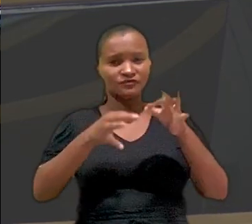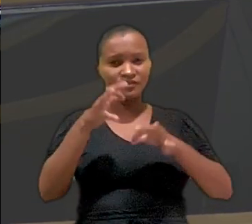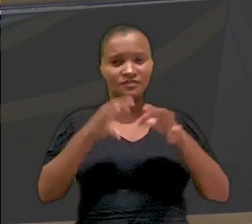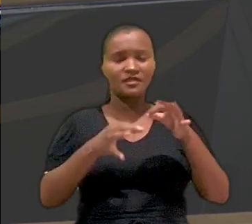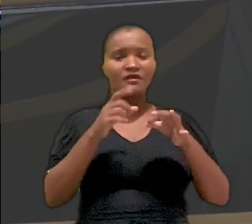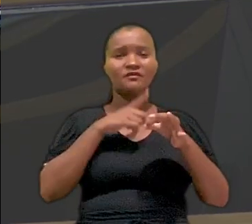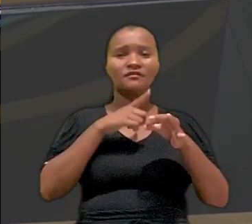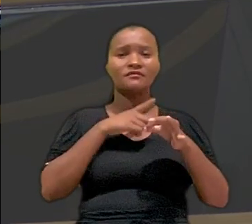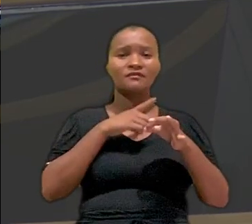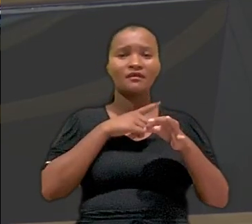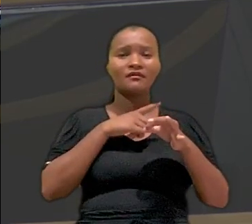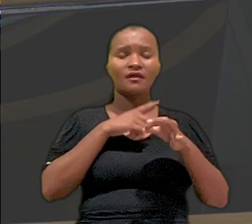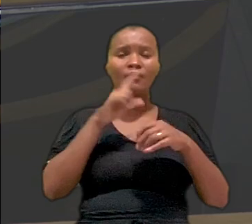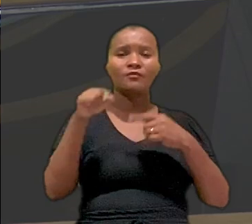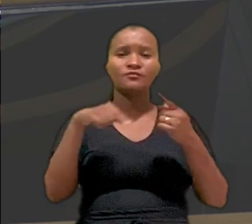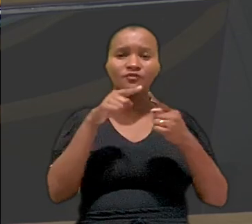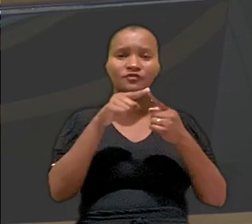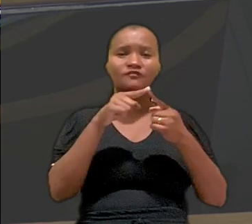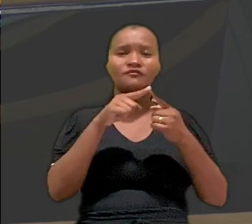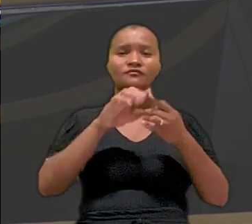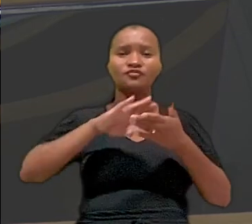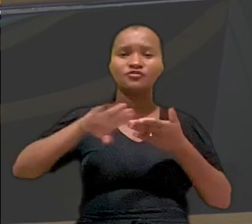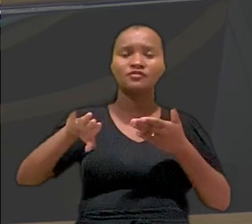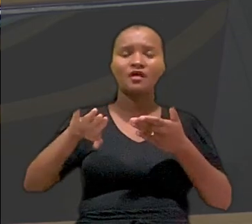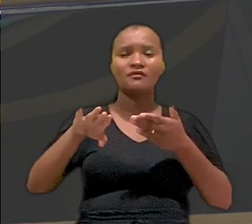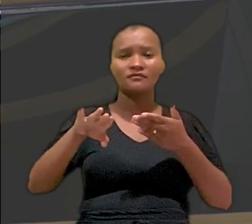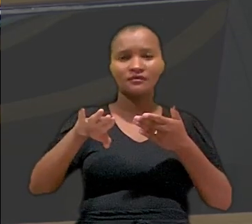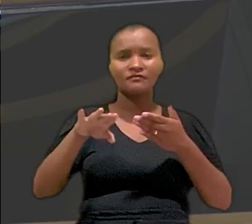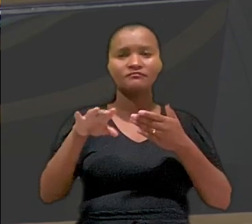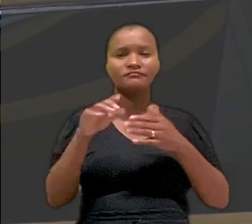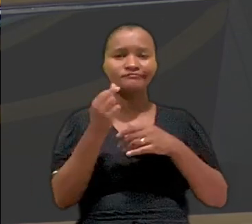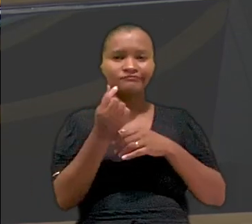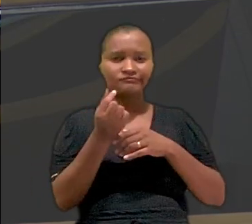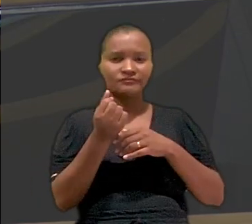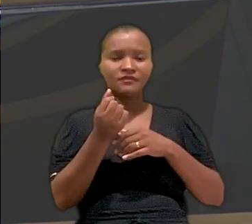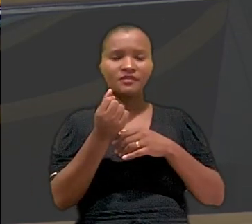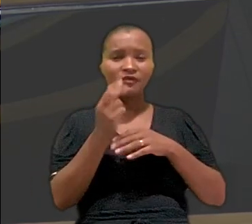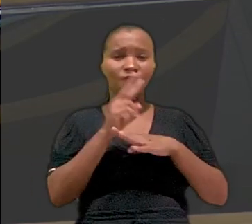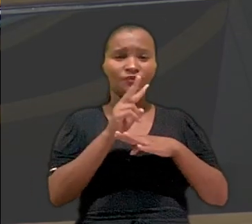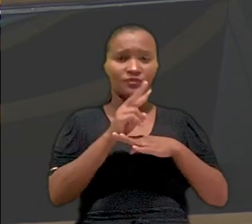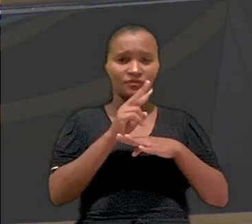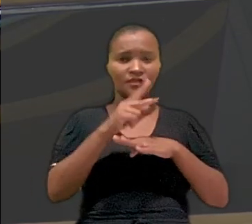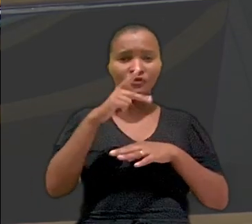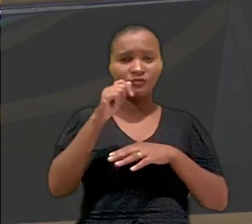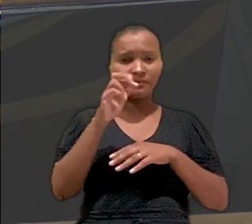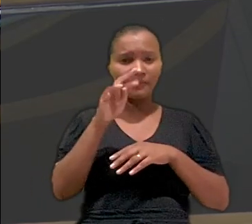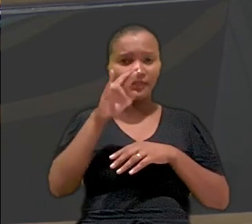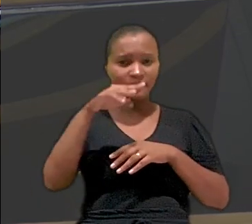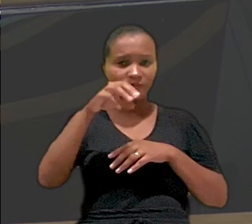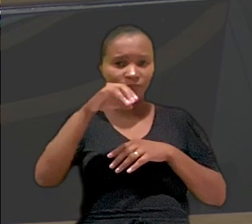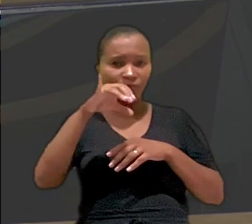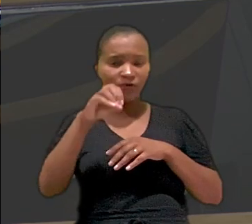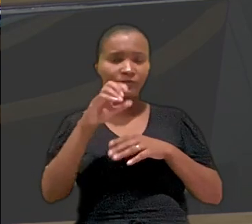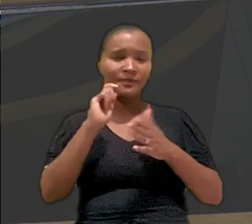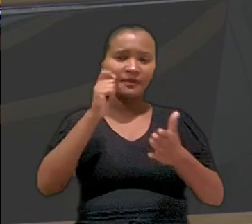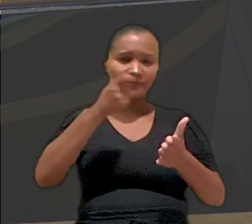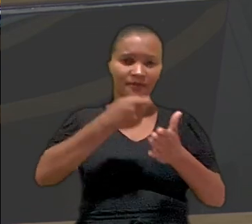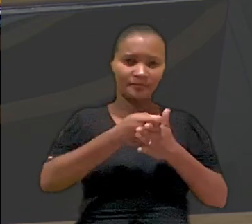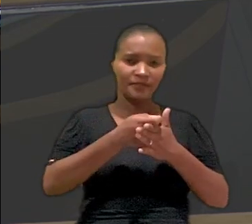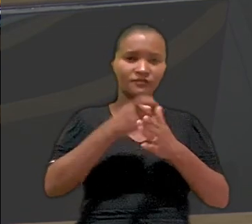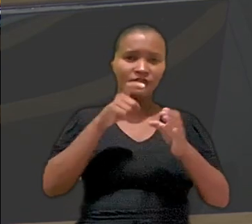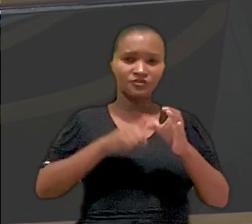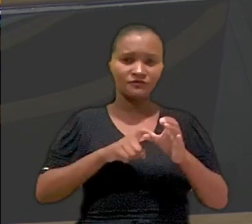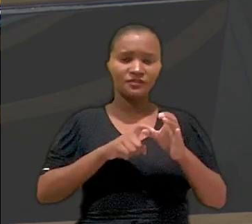prevista em lei visa extinguir a instituição financeira, mobilizando o patrimônio da empresa para pagamento das dívidas,